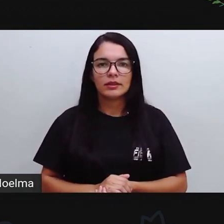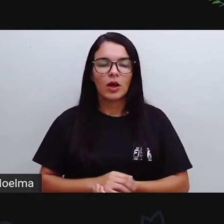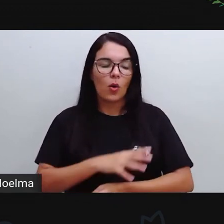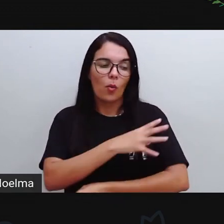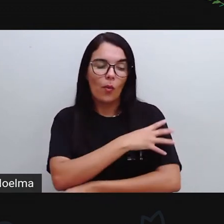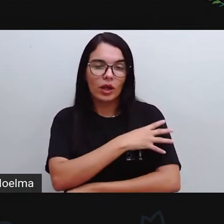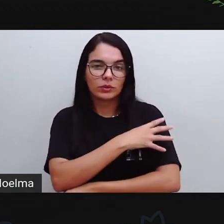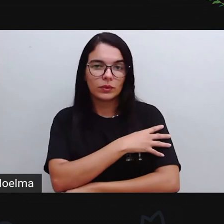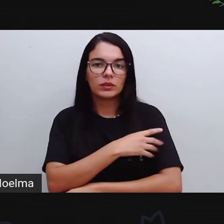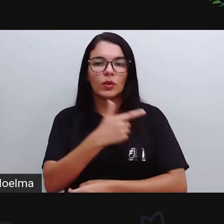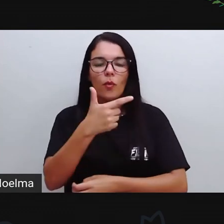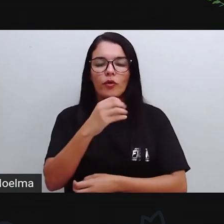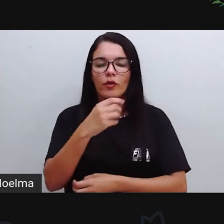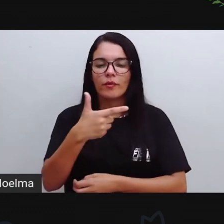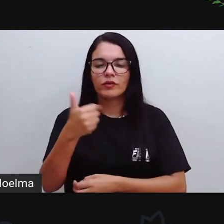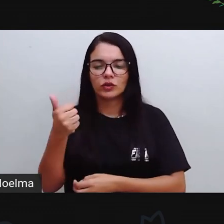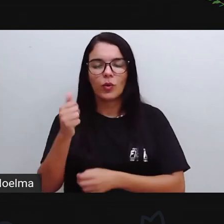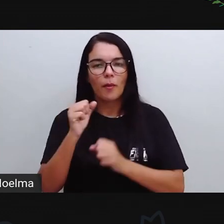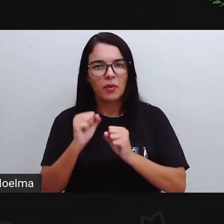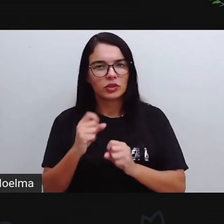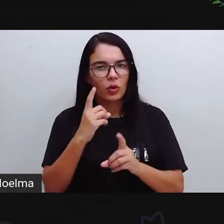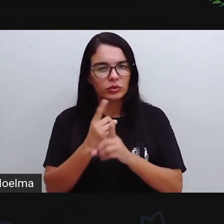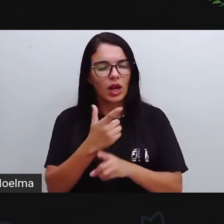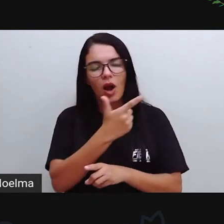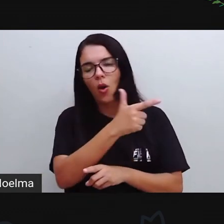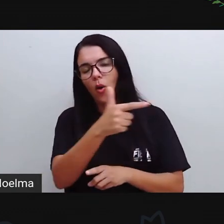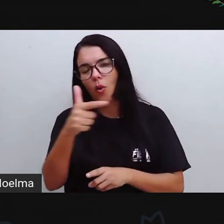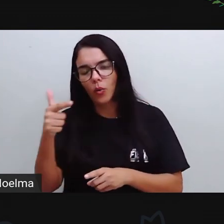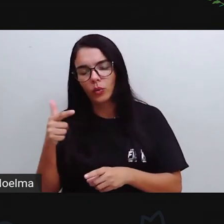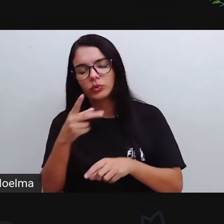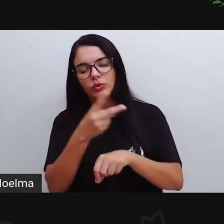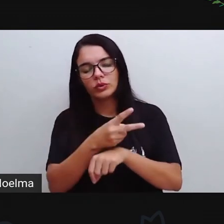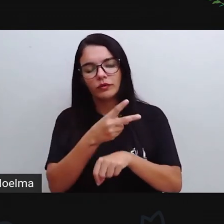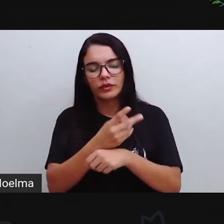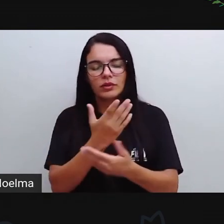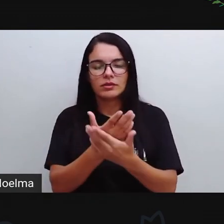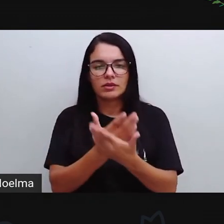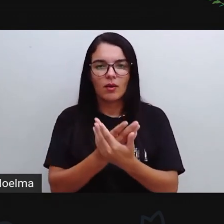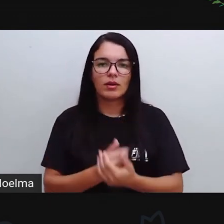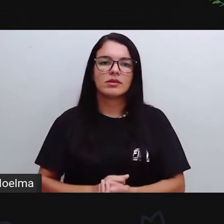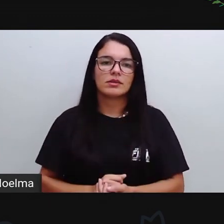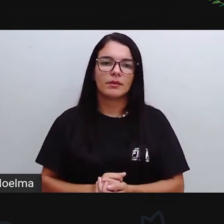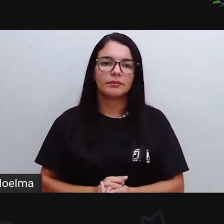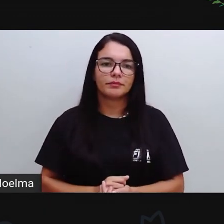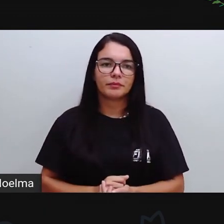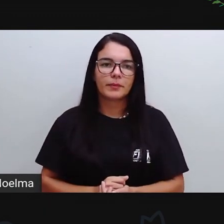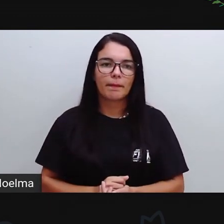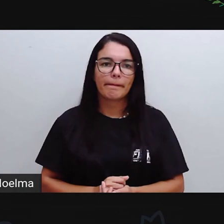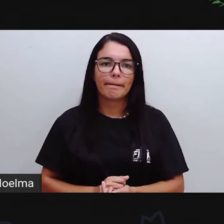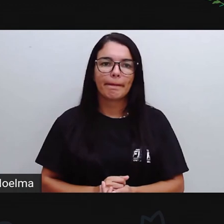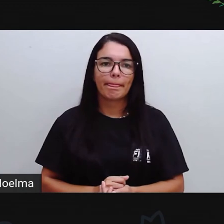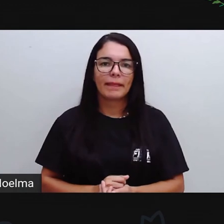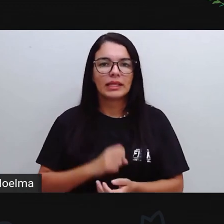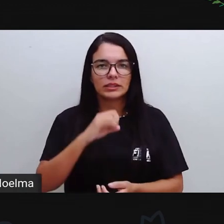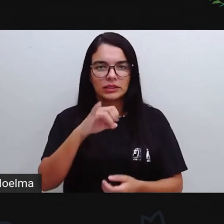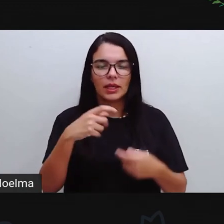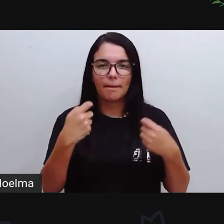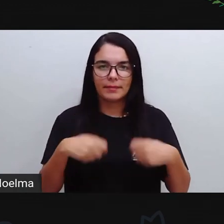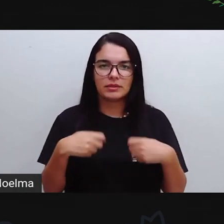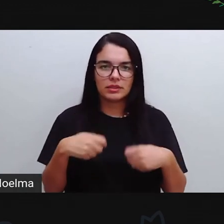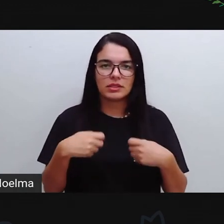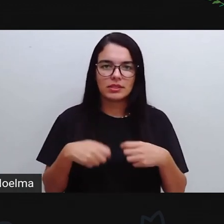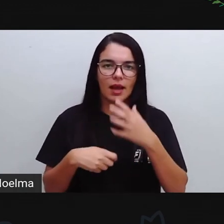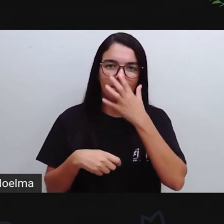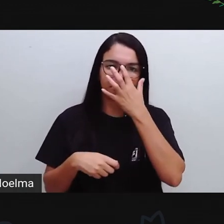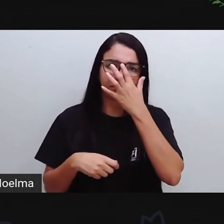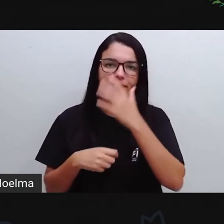ano ano letivo 2021, que vocês vão encontrar não somente esse vídeo, mas todos os vídeos das aulas anteriores, caso vocês tenham a necessidade